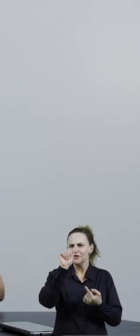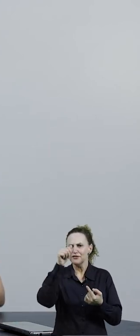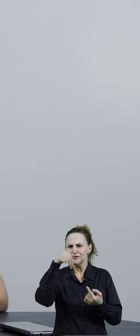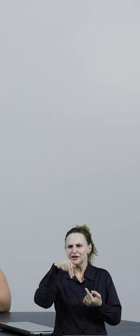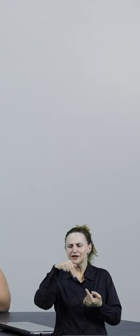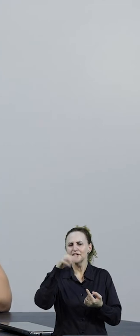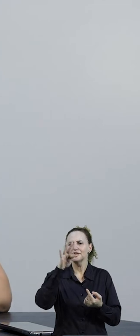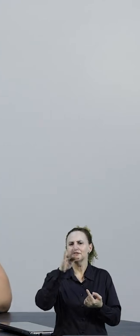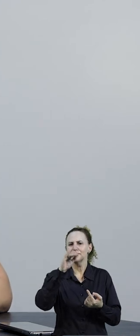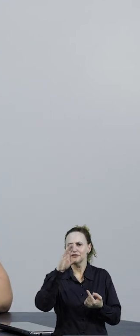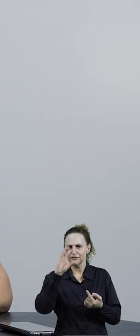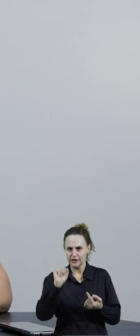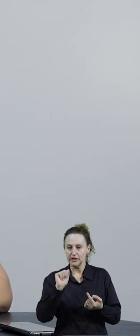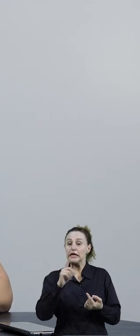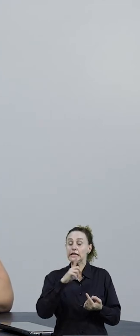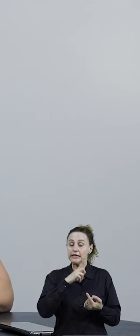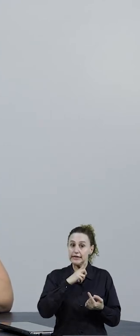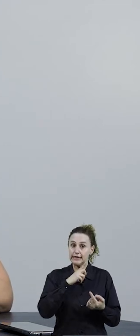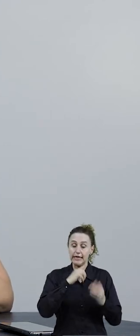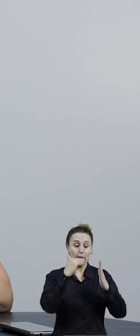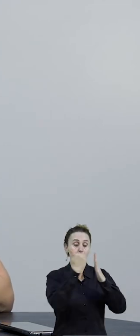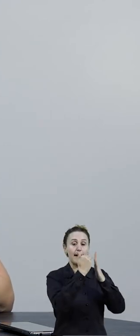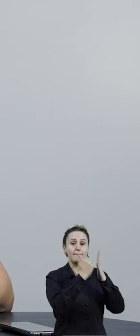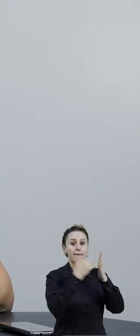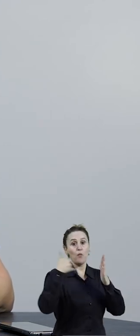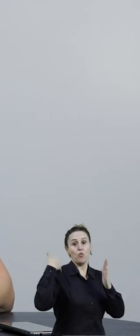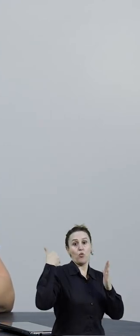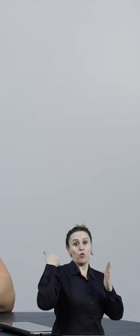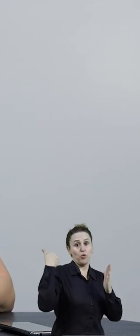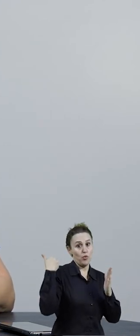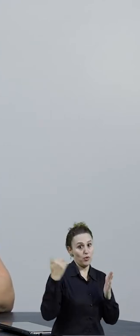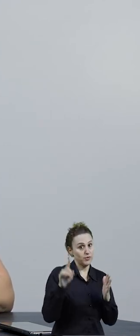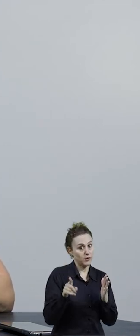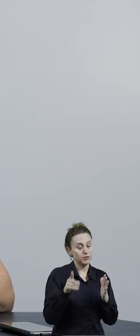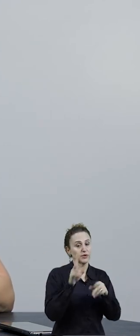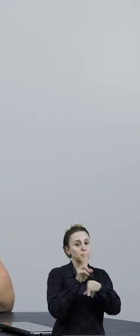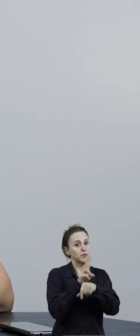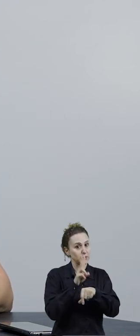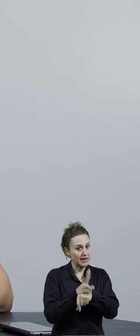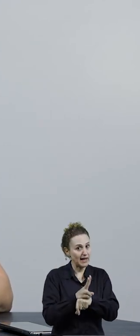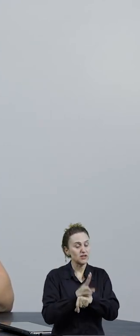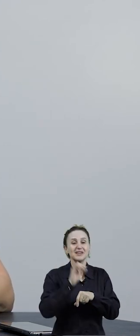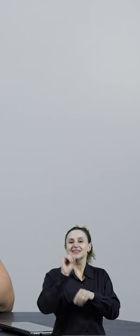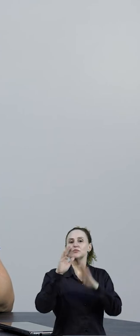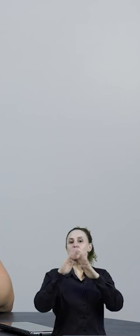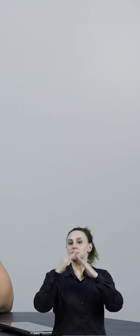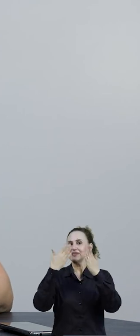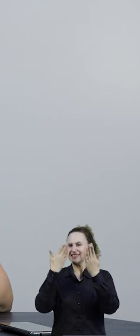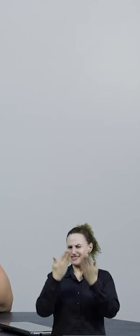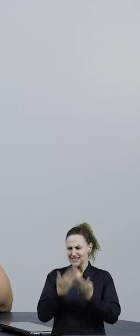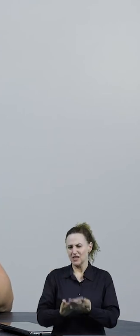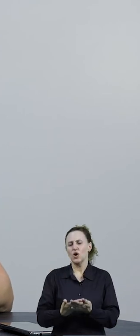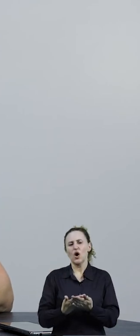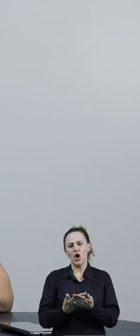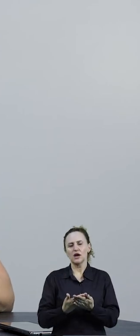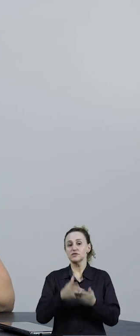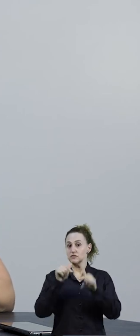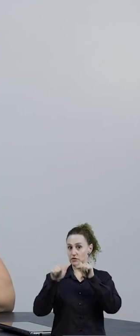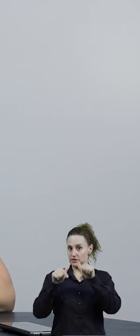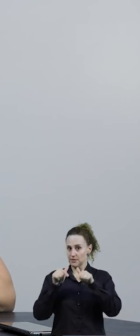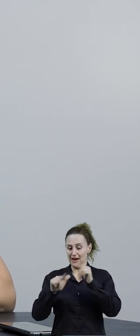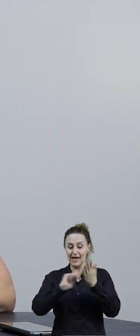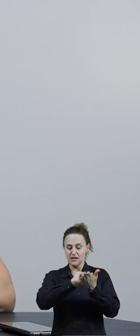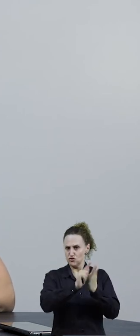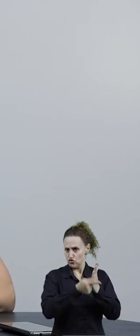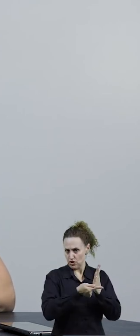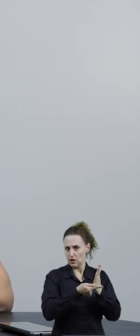classificação, tá? Então, depois, mais pra frente, quando vocês forem pra escola, quiserem trabalhar com alguma coisa desse gênero,